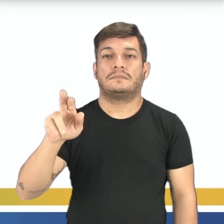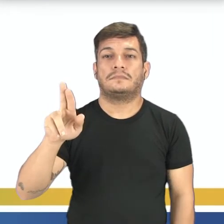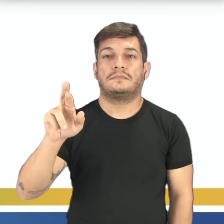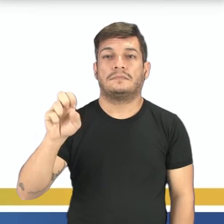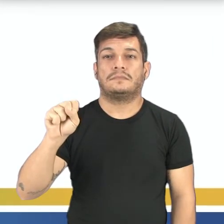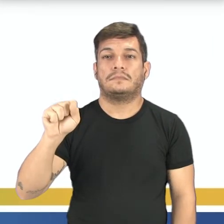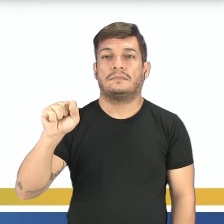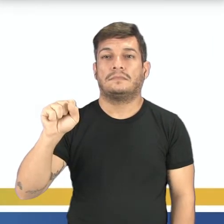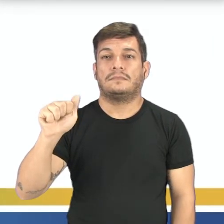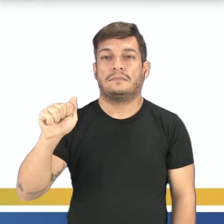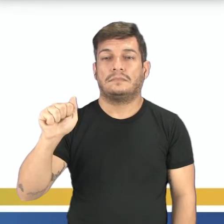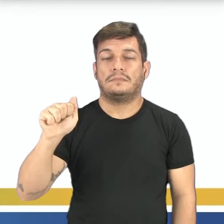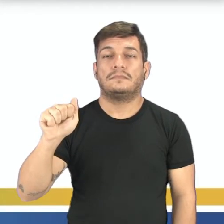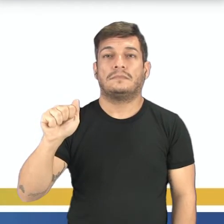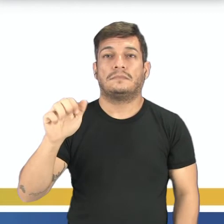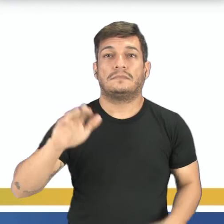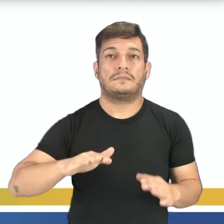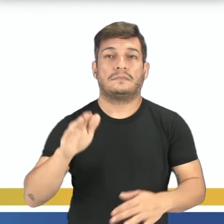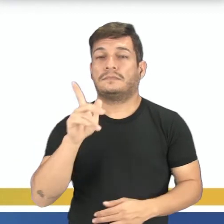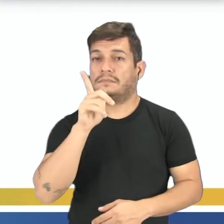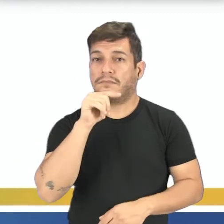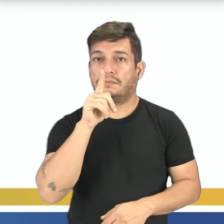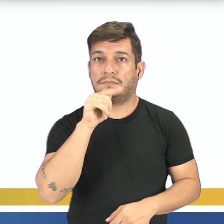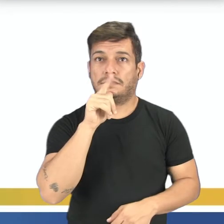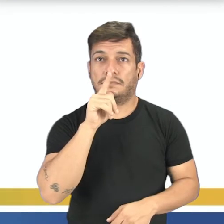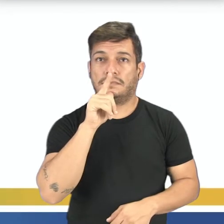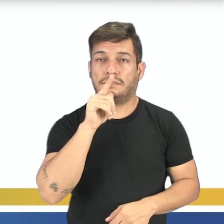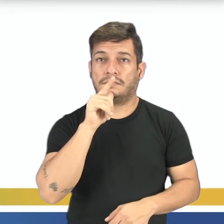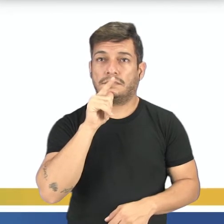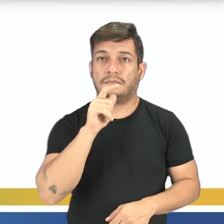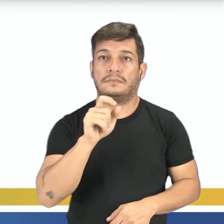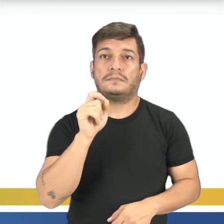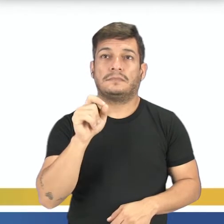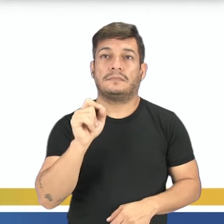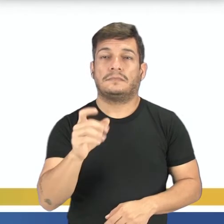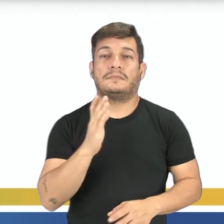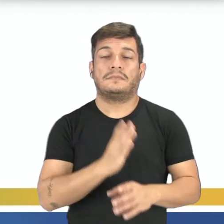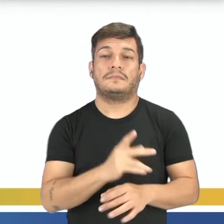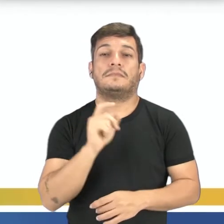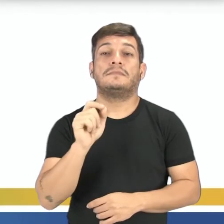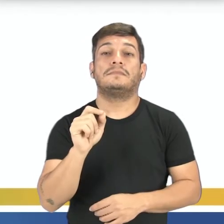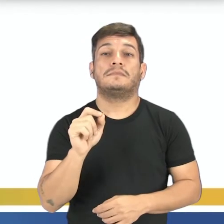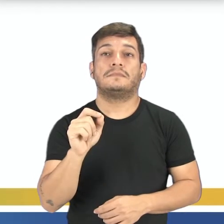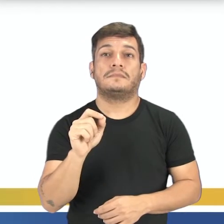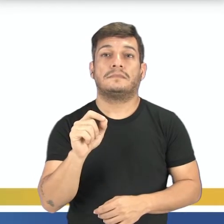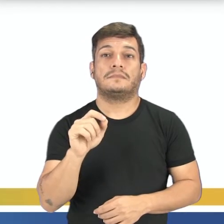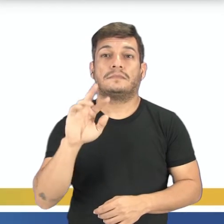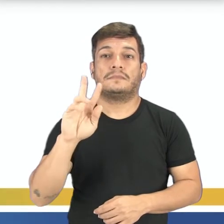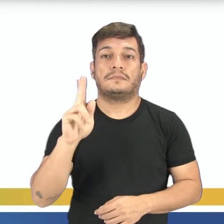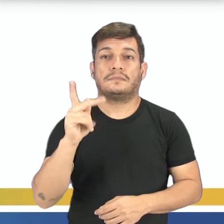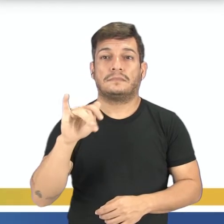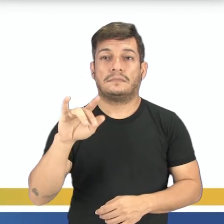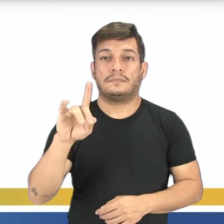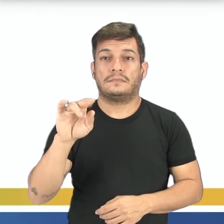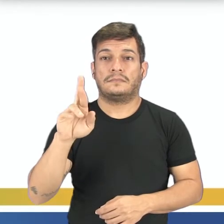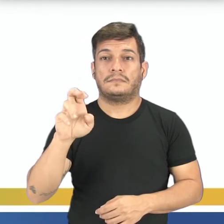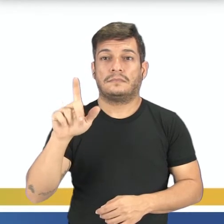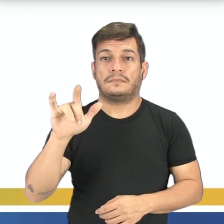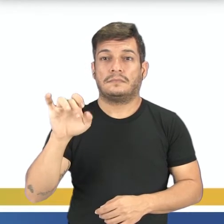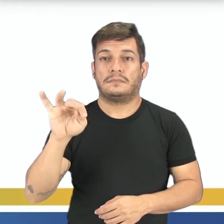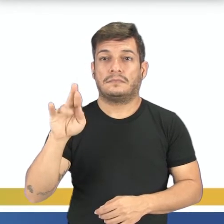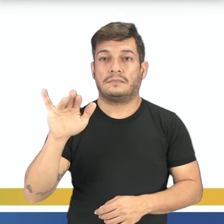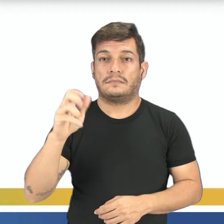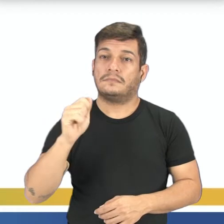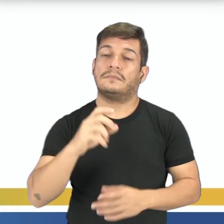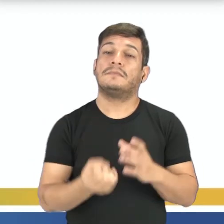E muitas das vezes a água é represada justamente por conta do quê? Das hidrelétricas para